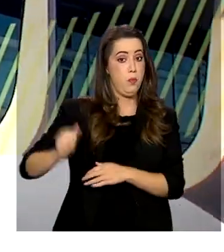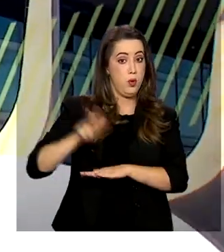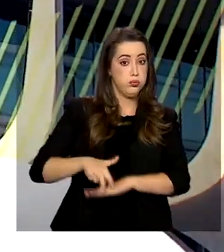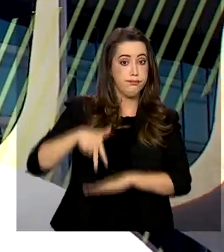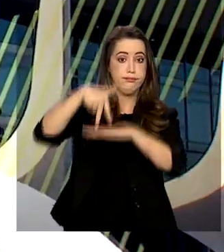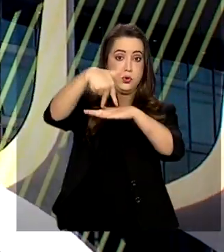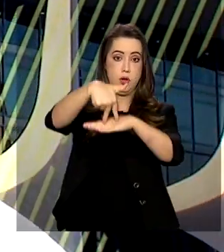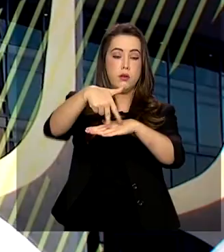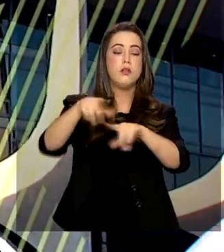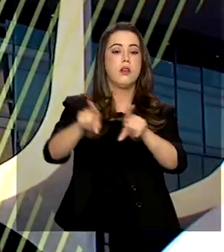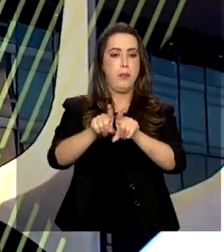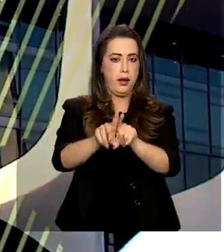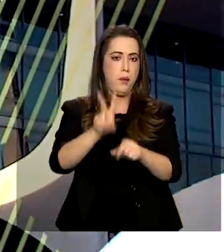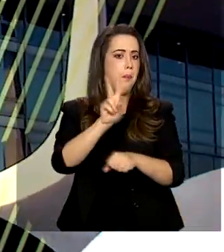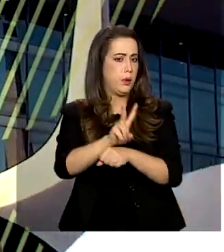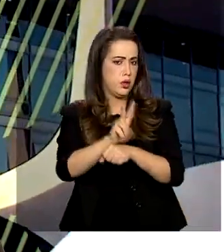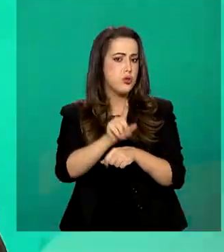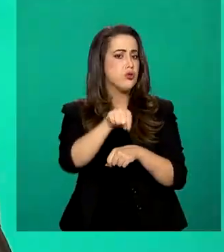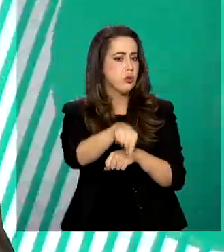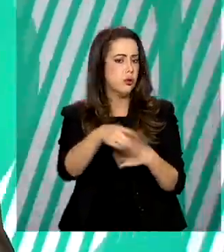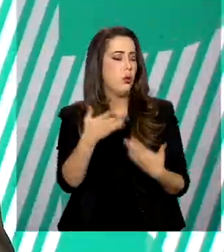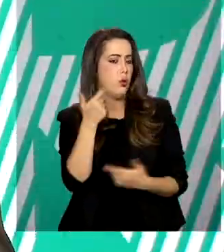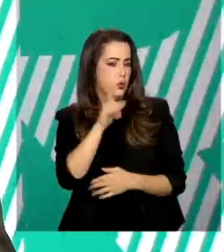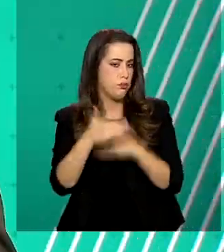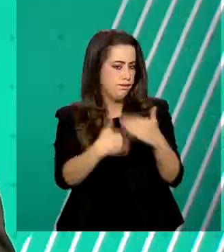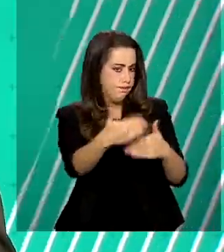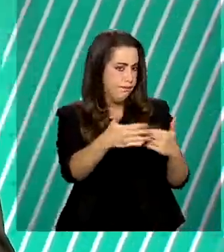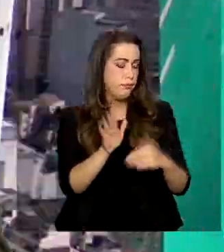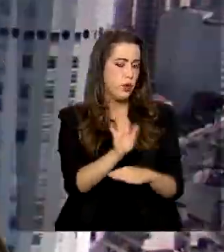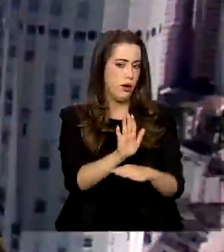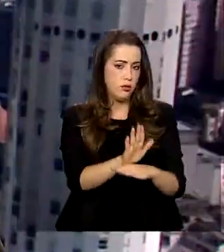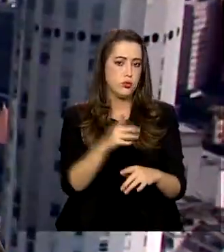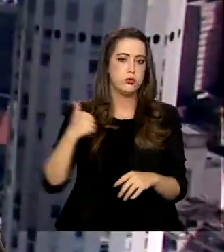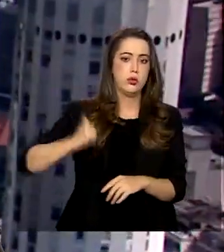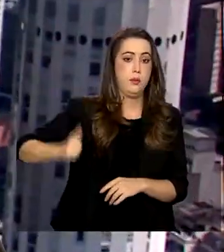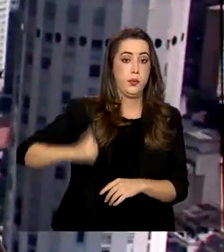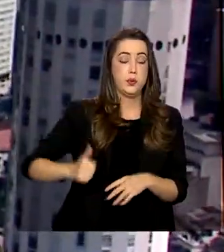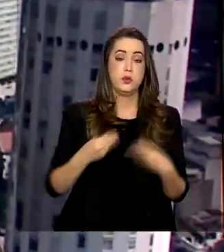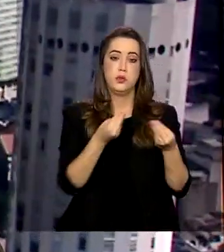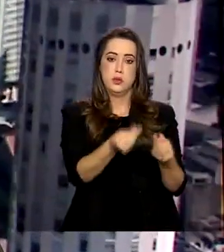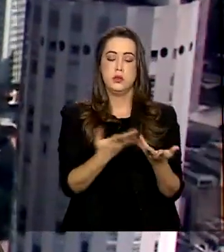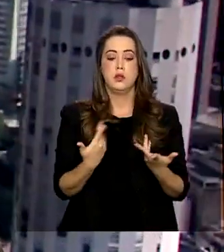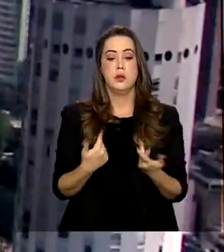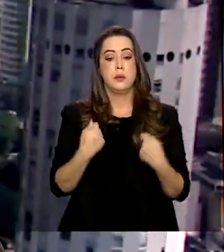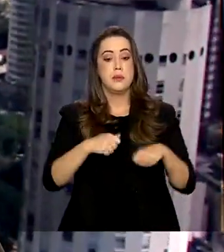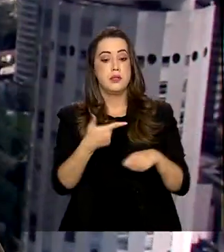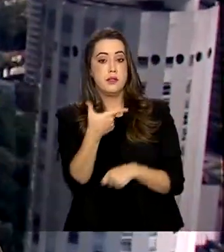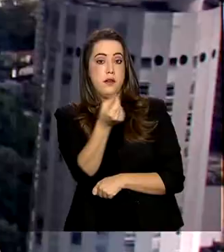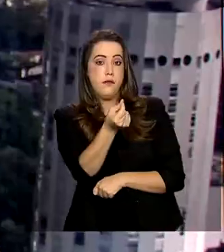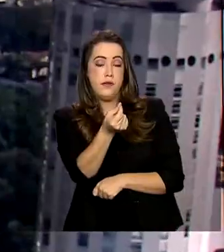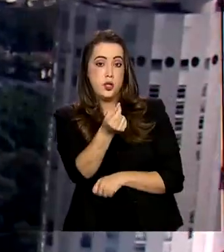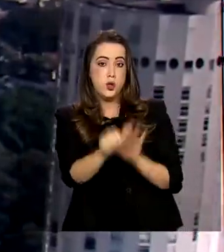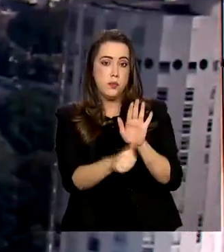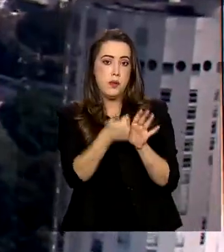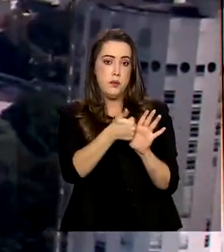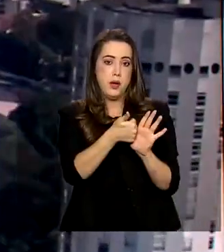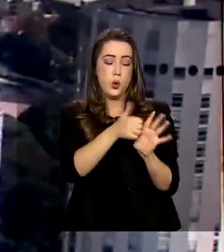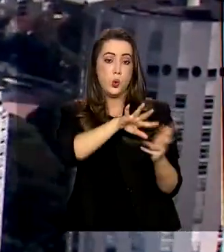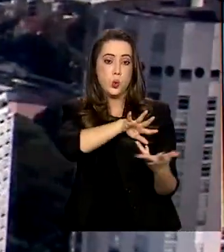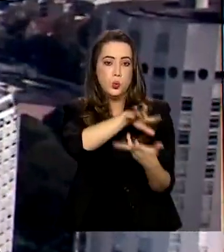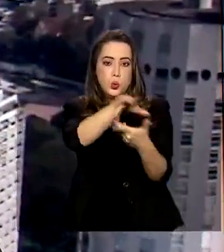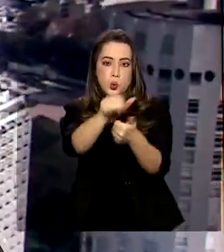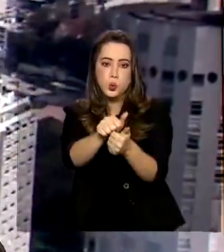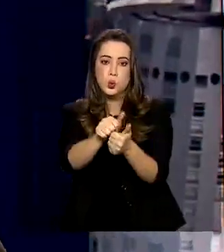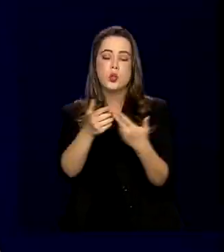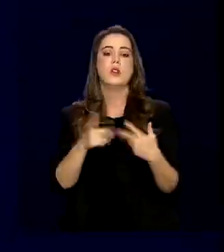protegidos. Todos que estiverem dentro das regras, entre elas, estar entre os 20 primeiros no ranking mundial em sua modalidade,